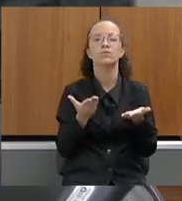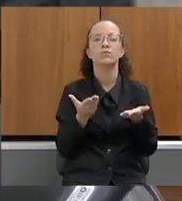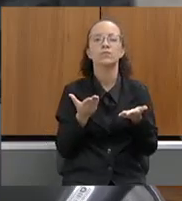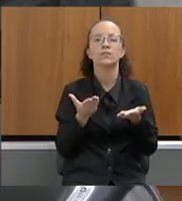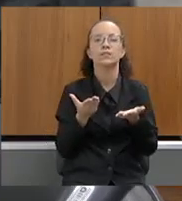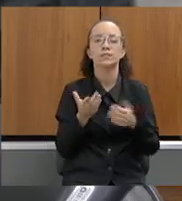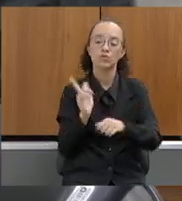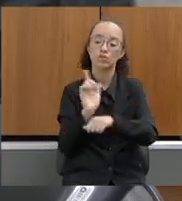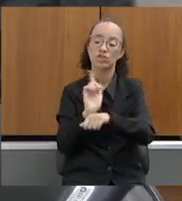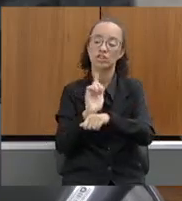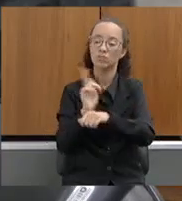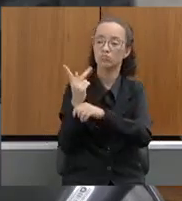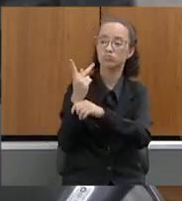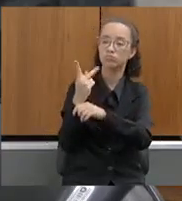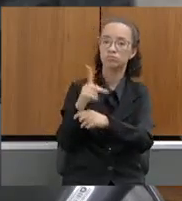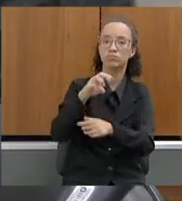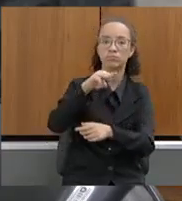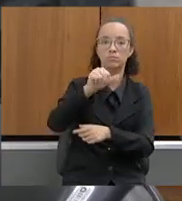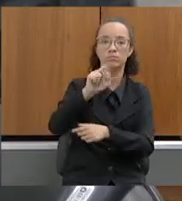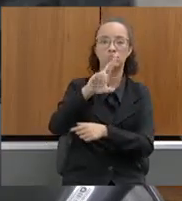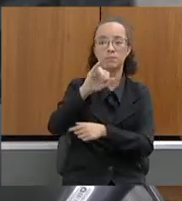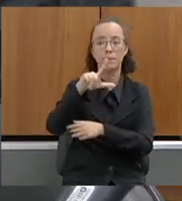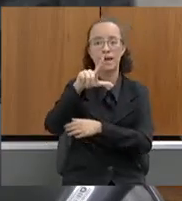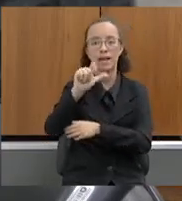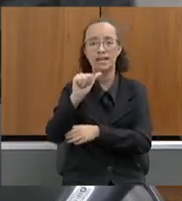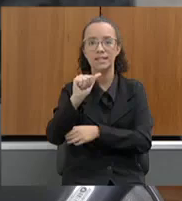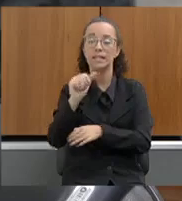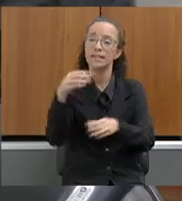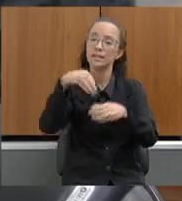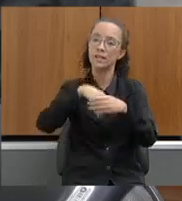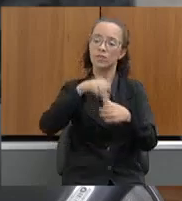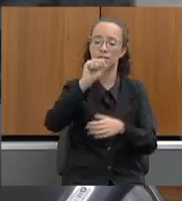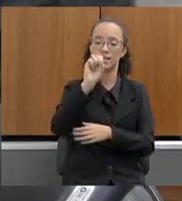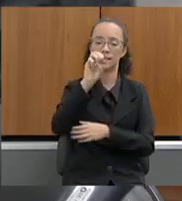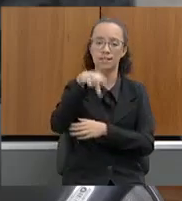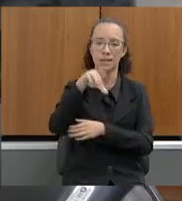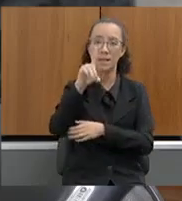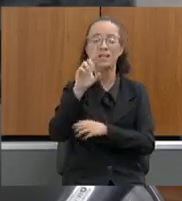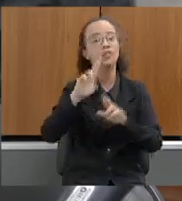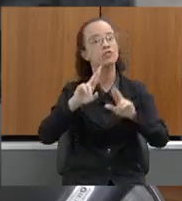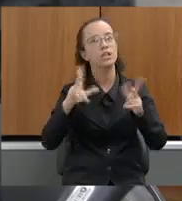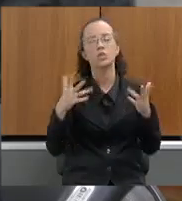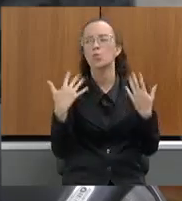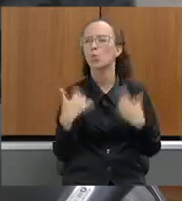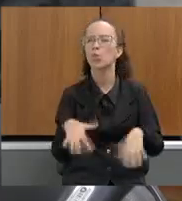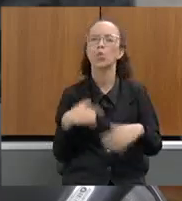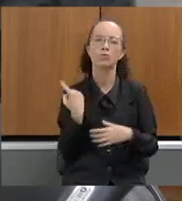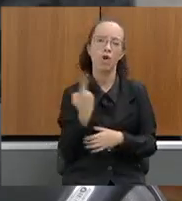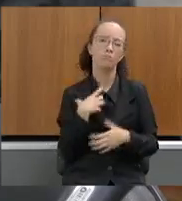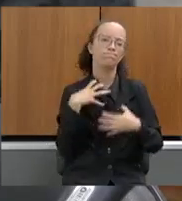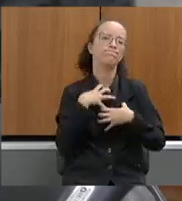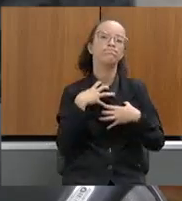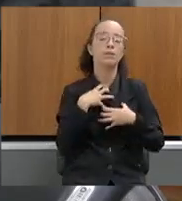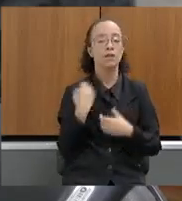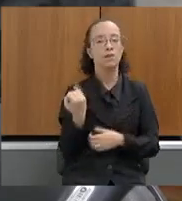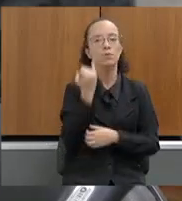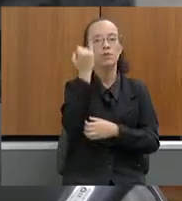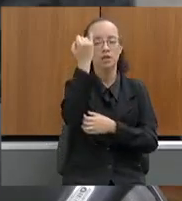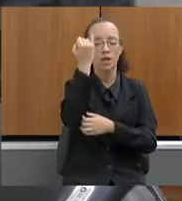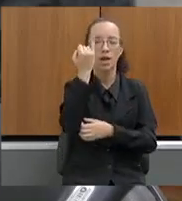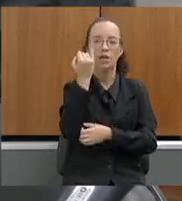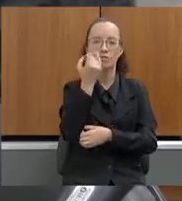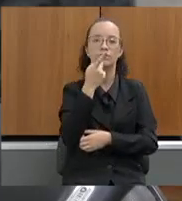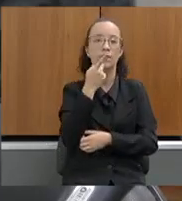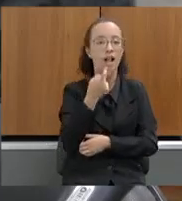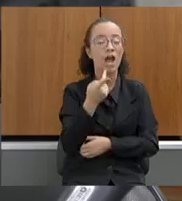gestão de vocês, Marília, na SEMAD. A diferença que isso tem feito. É importante a gente frisar